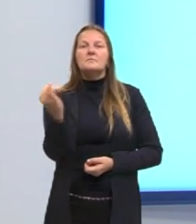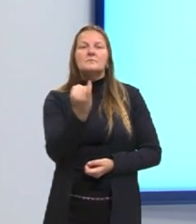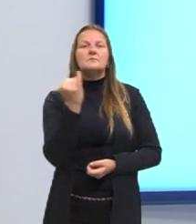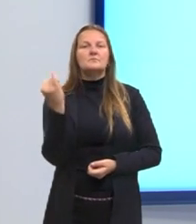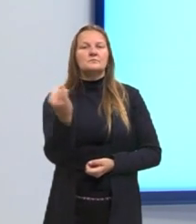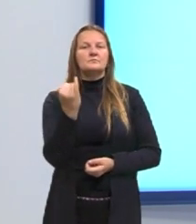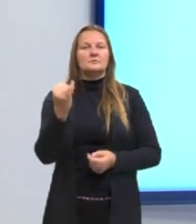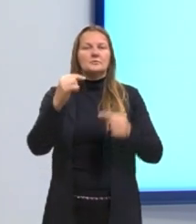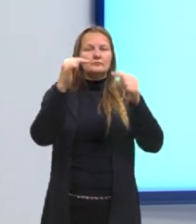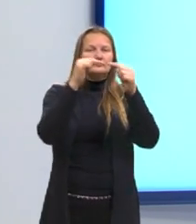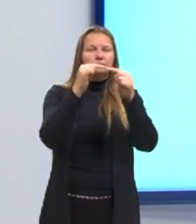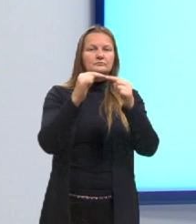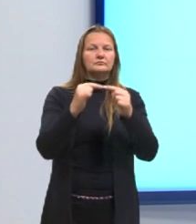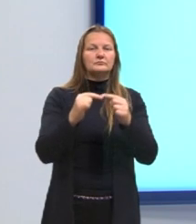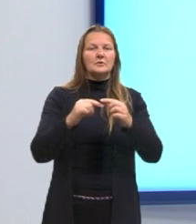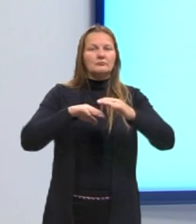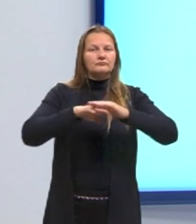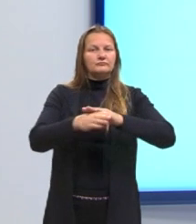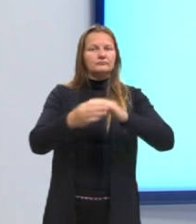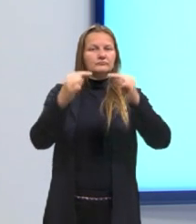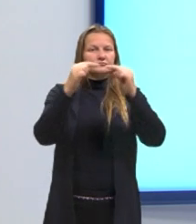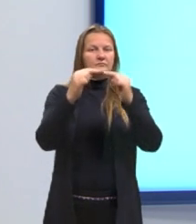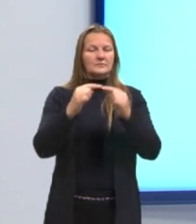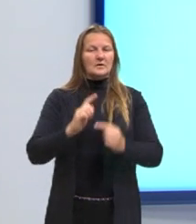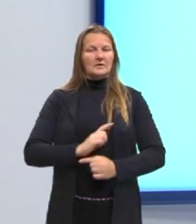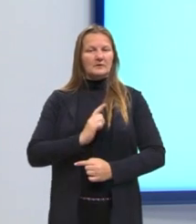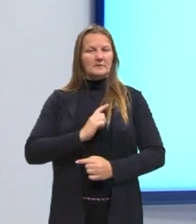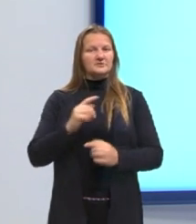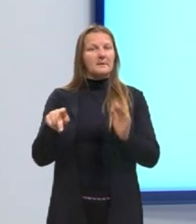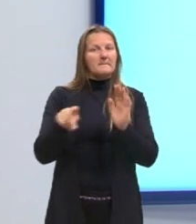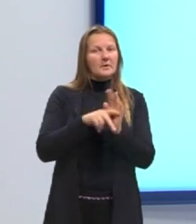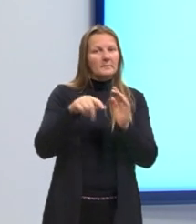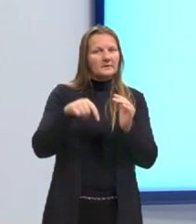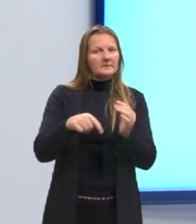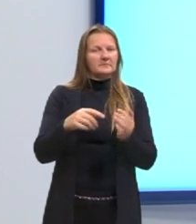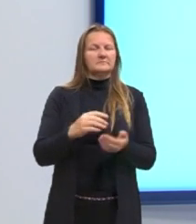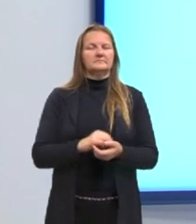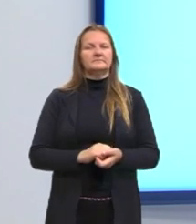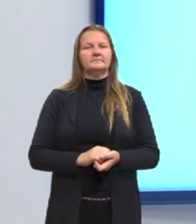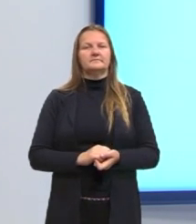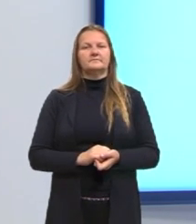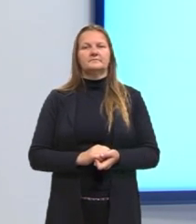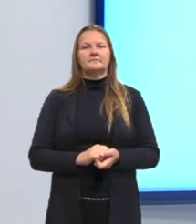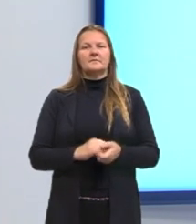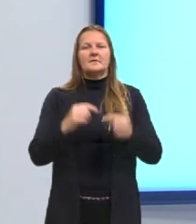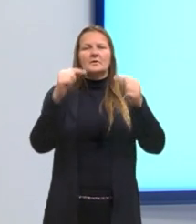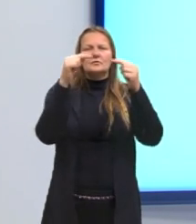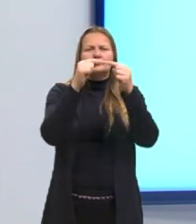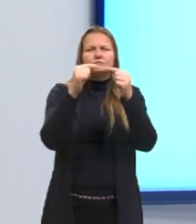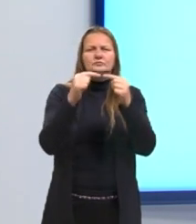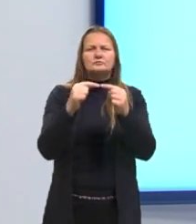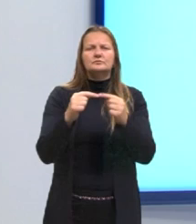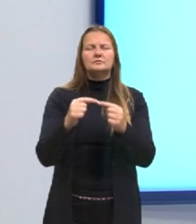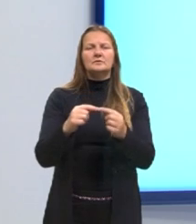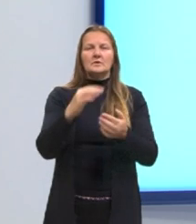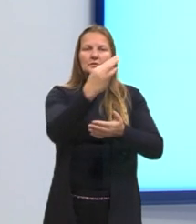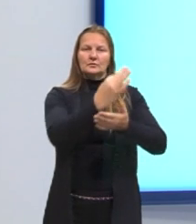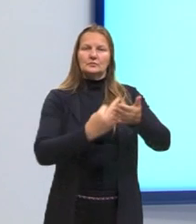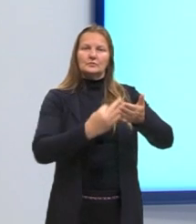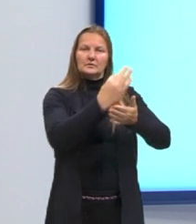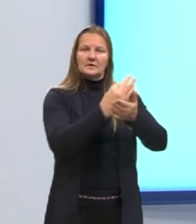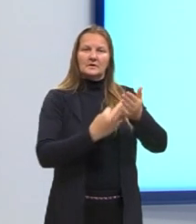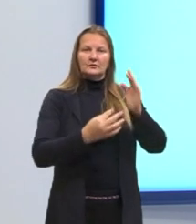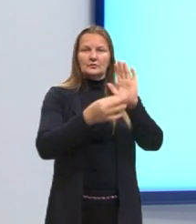estar adequadamente segundo a nossa gramática normativa pede. Então, estar alinhada à norma padrão no texto dissertativo